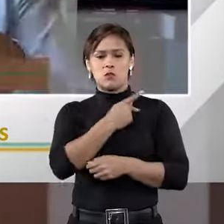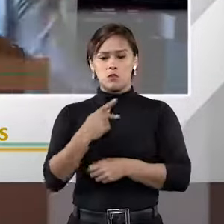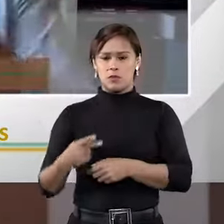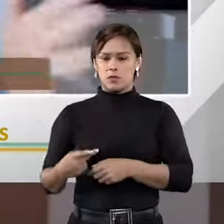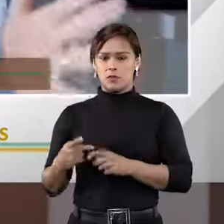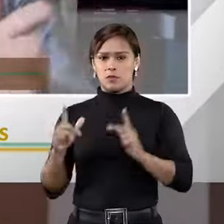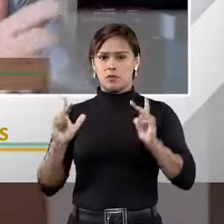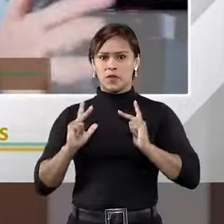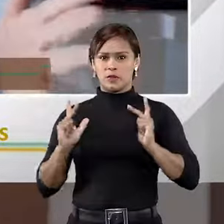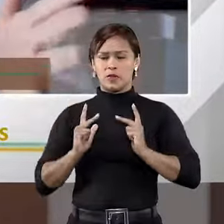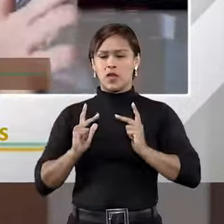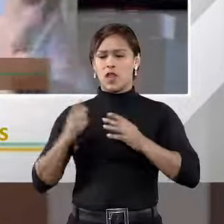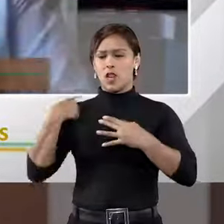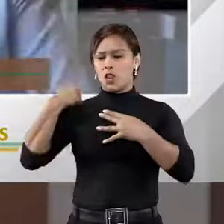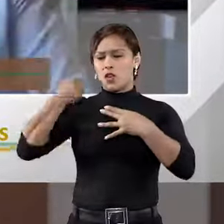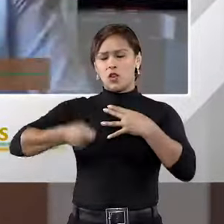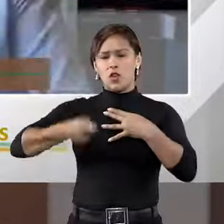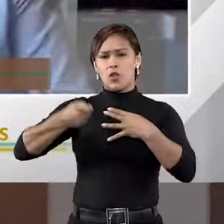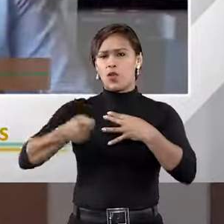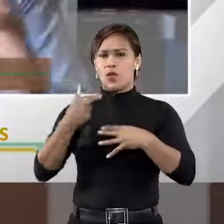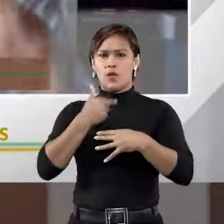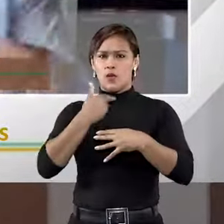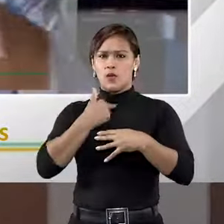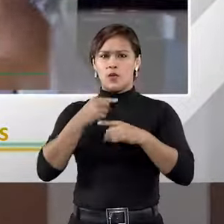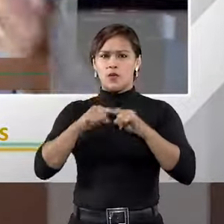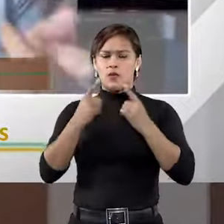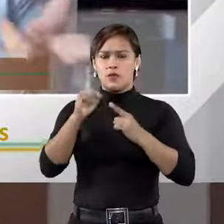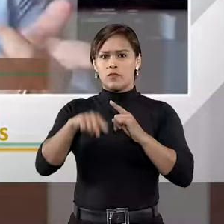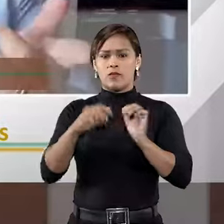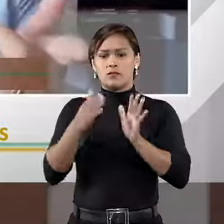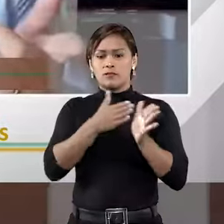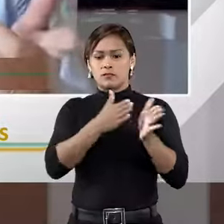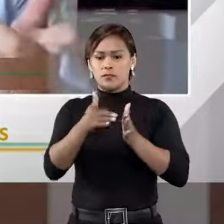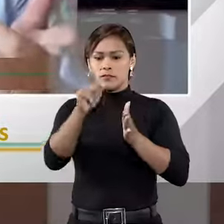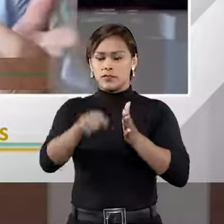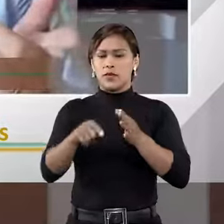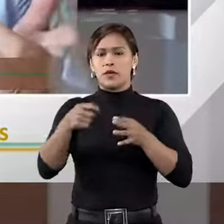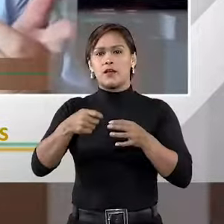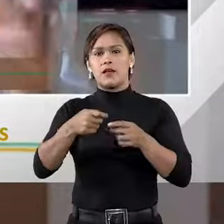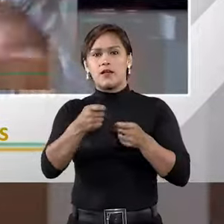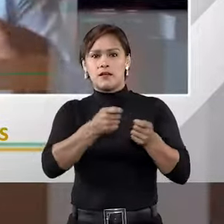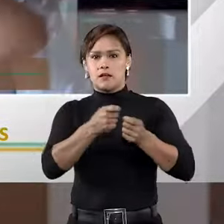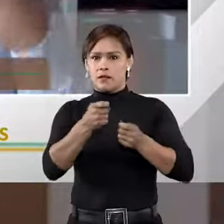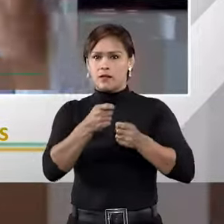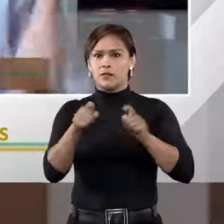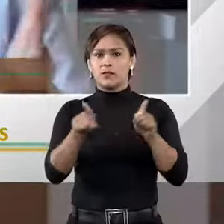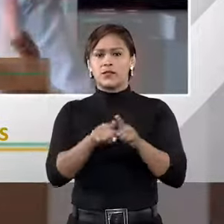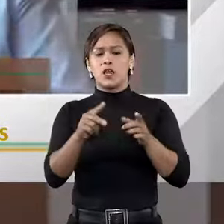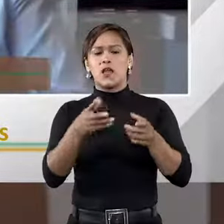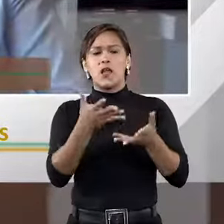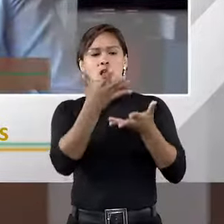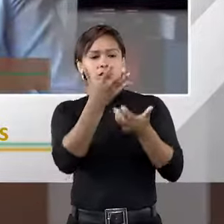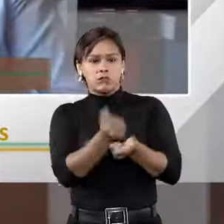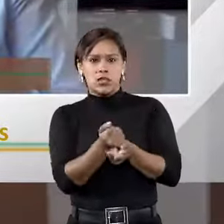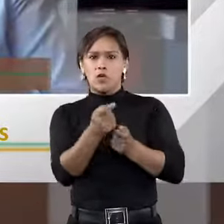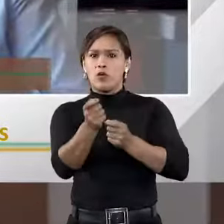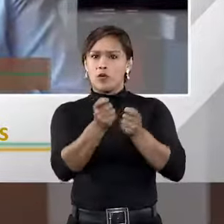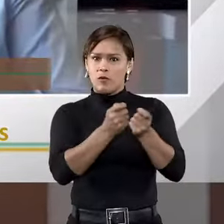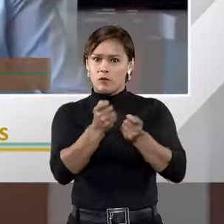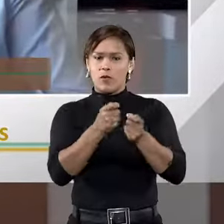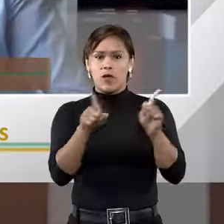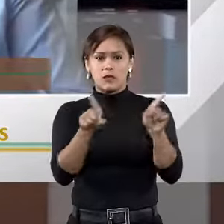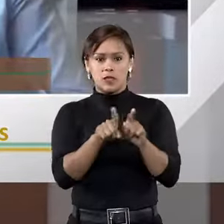ele não é um juiz estatal, ao ser designado árbitro, ao ser constituído como árbitro,